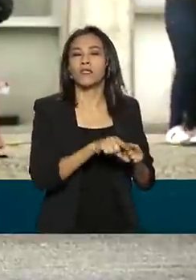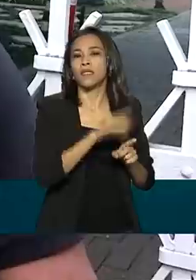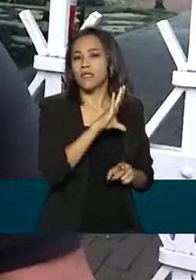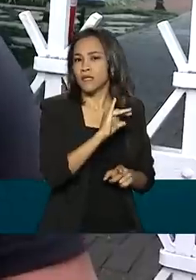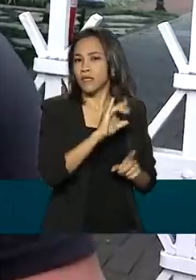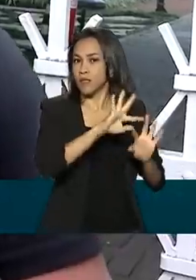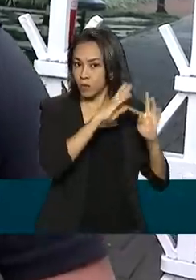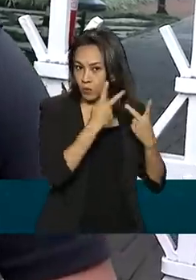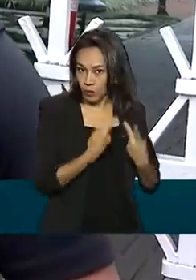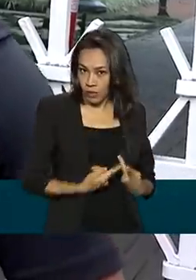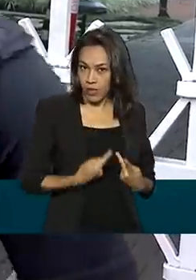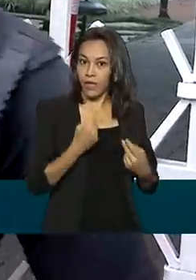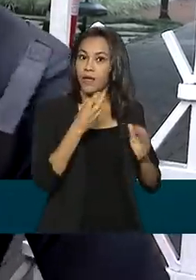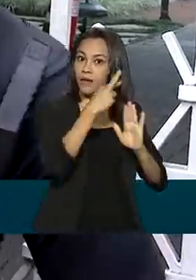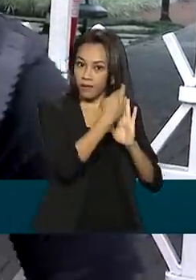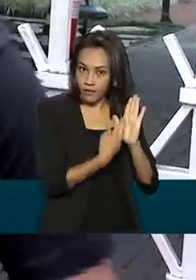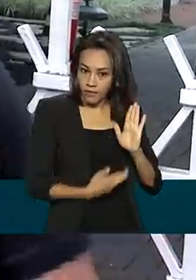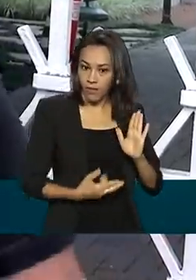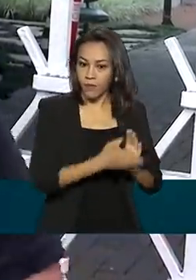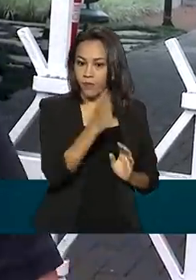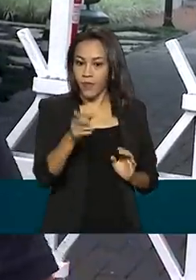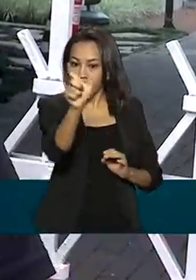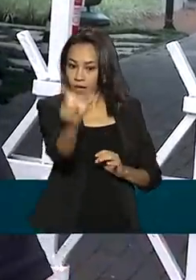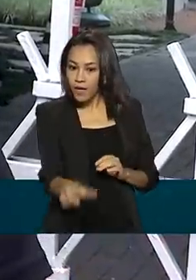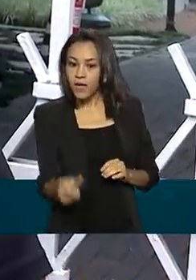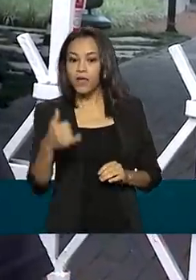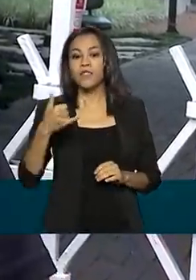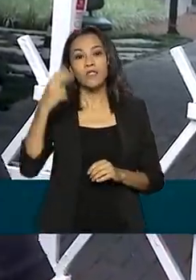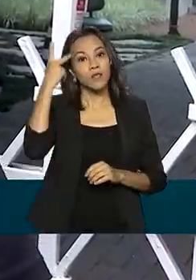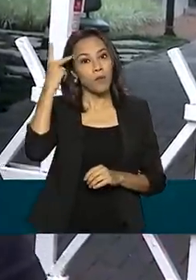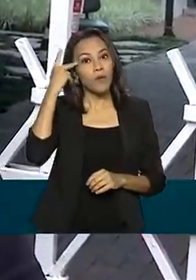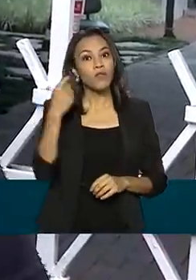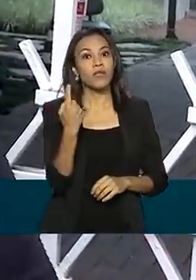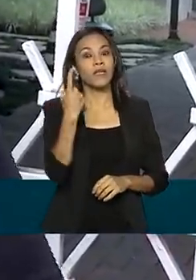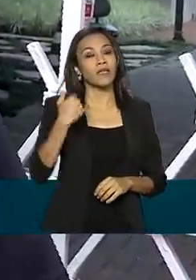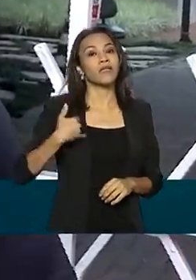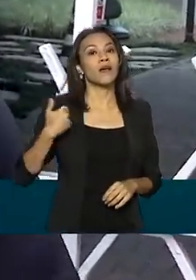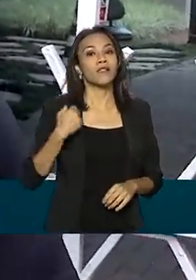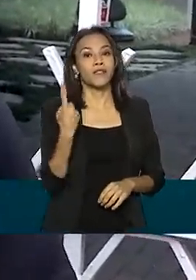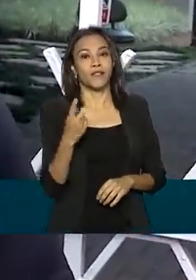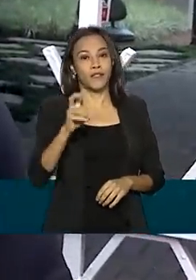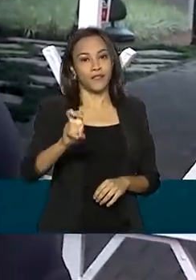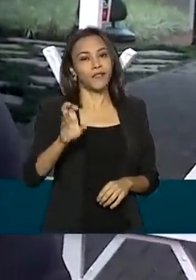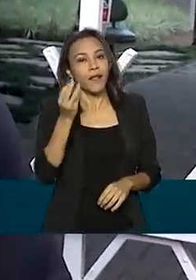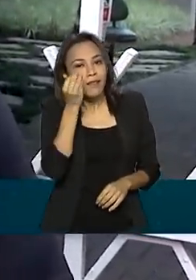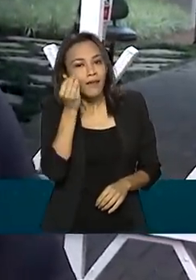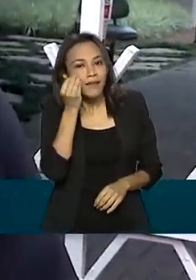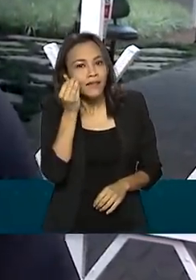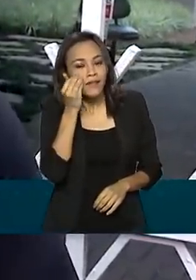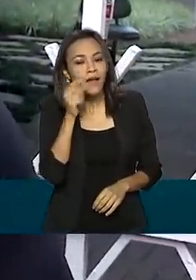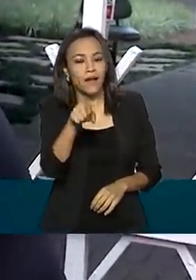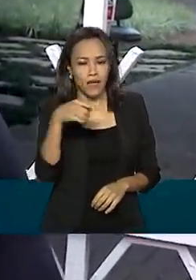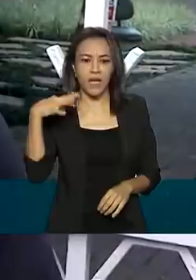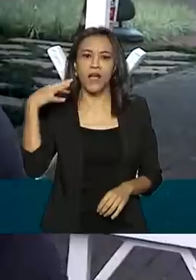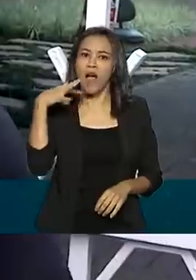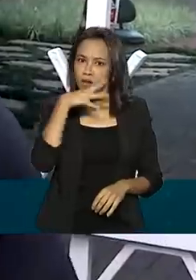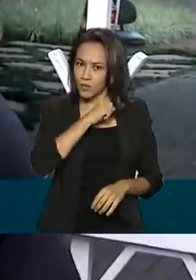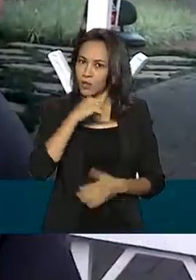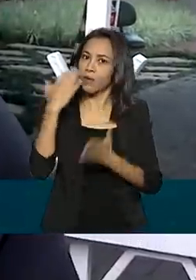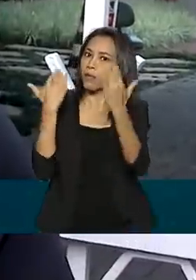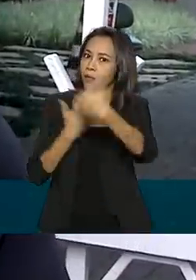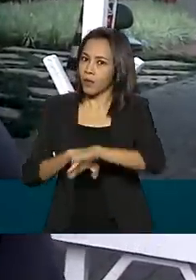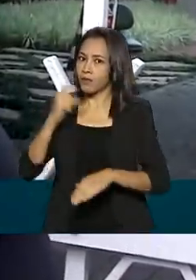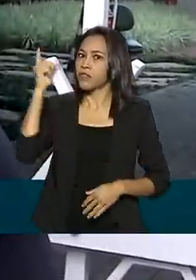redação. O João, de São Paulo, só tem 15 anos e já decidiu testar os conhecimentos. Ele achou a prova difícil